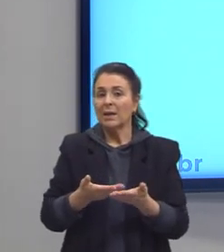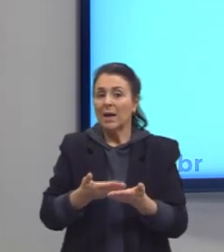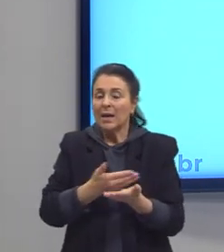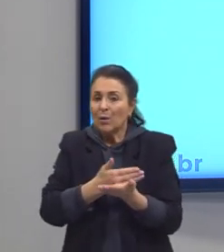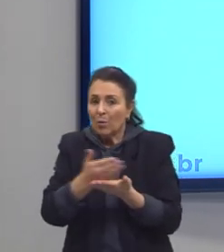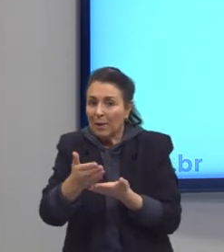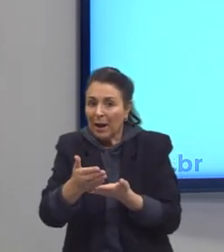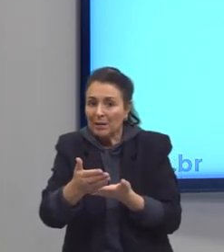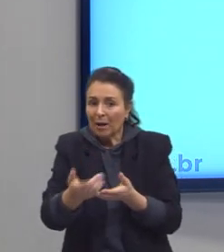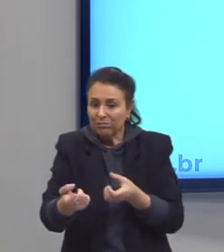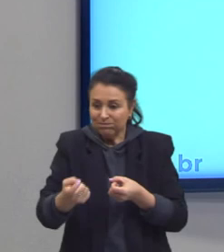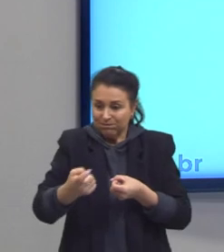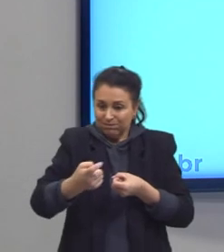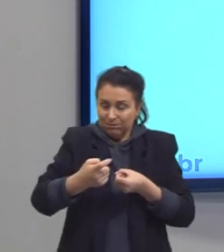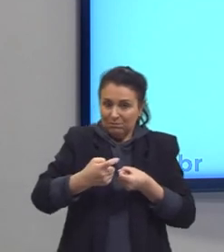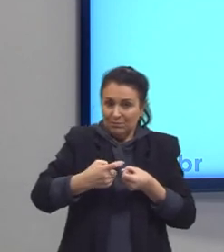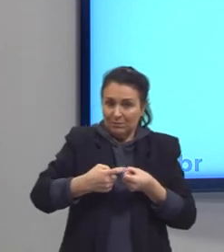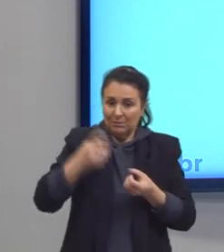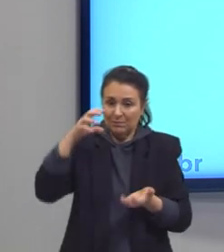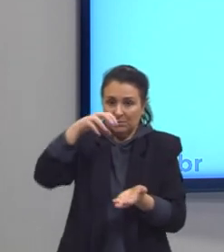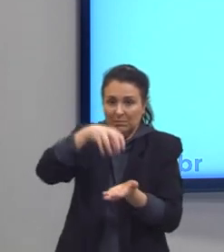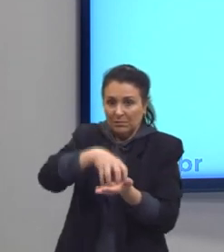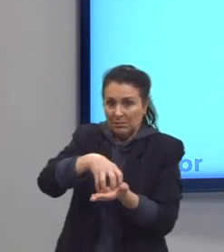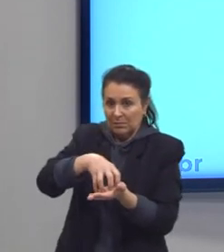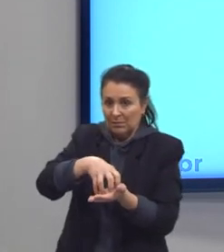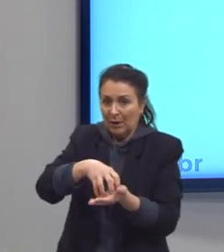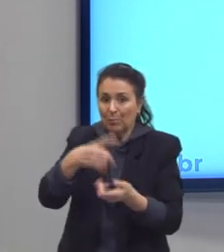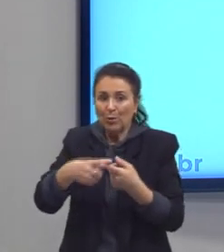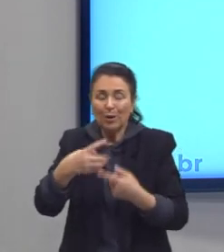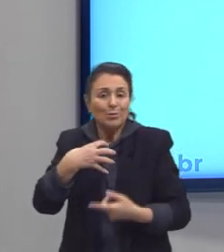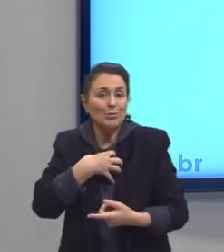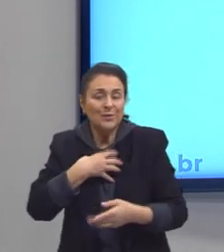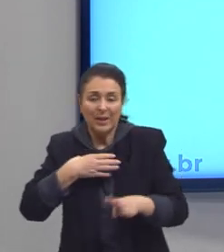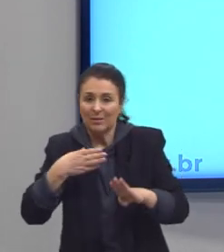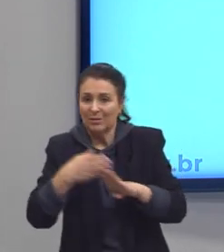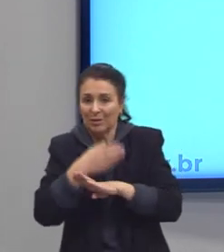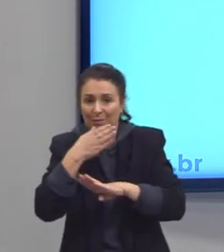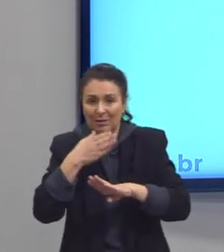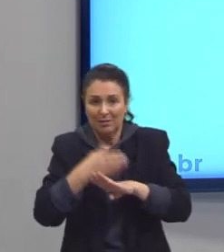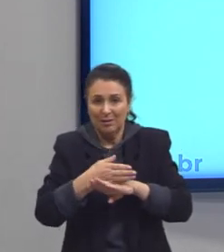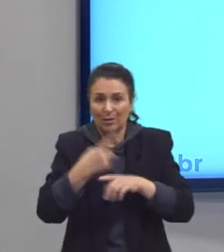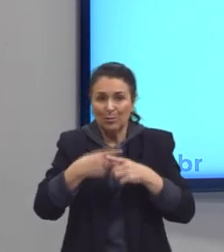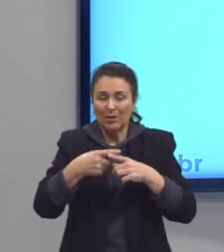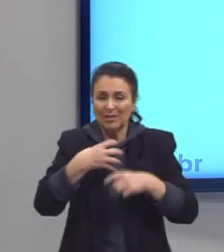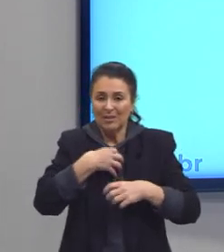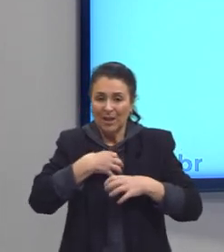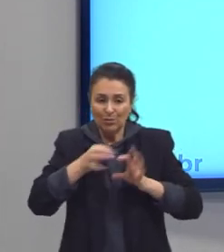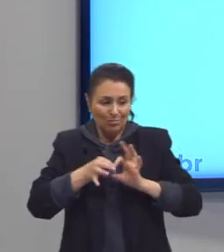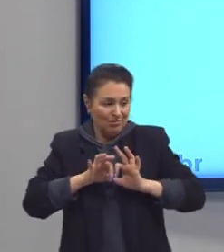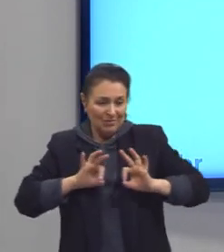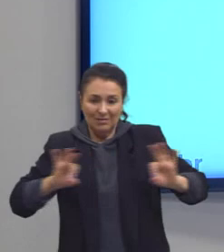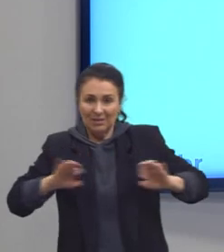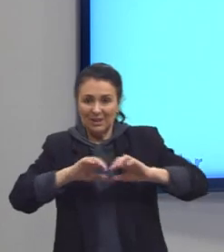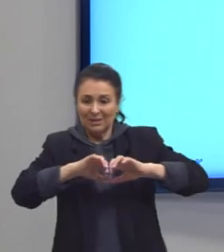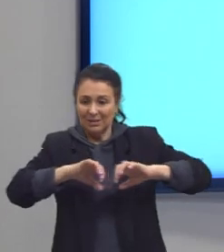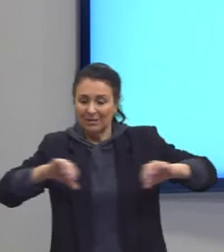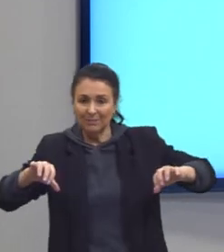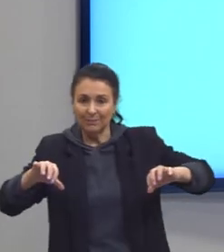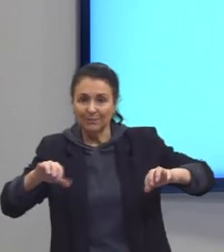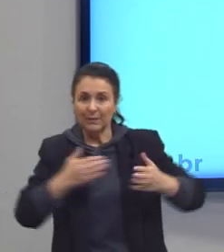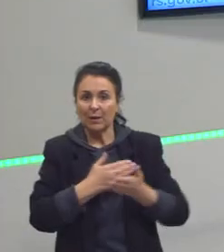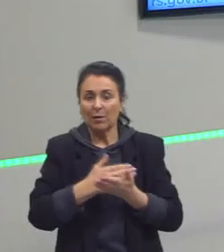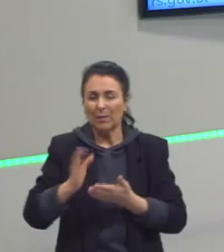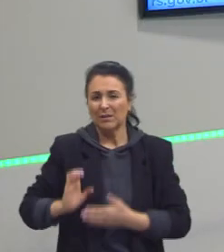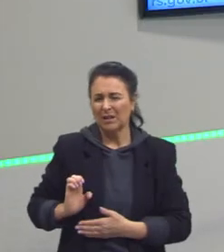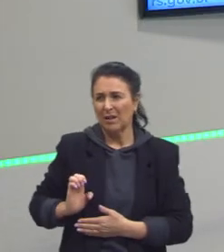só, não há, novamente, não há algo de pertencimento, há sempre algo de separação. Com o surgimento da burguesia, a